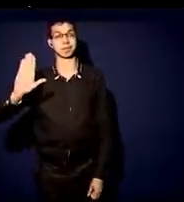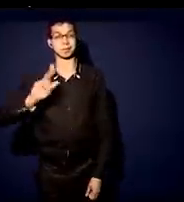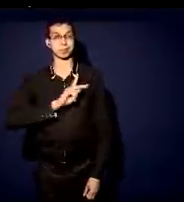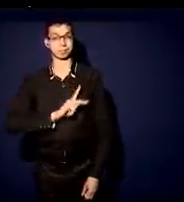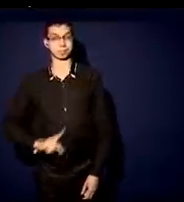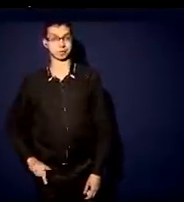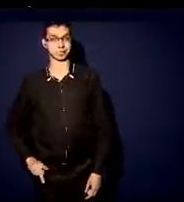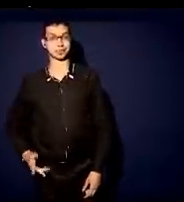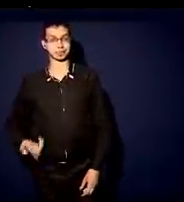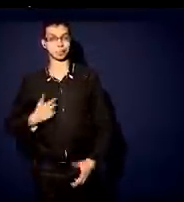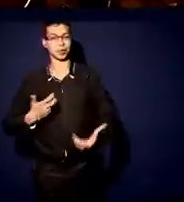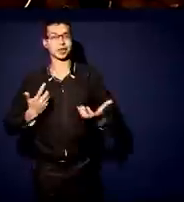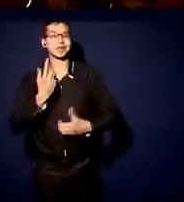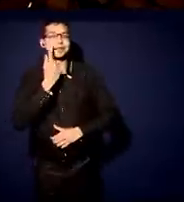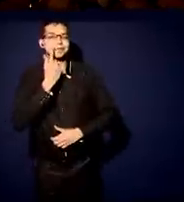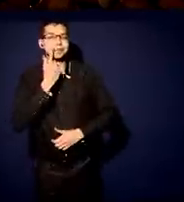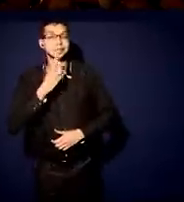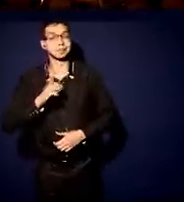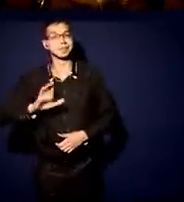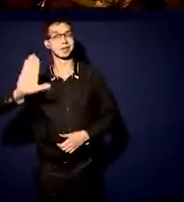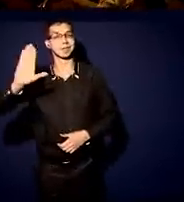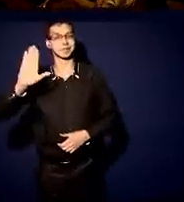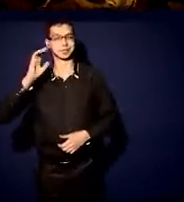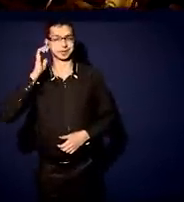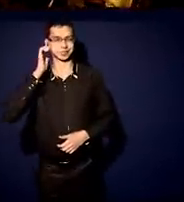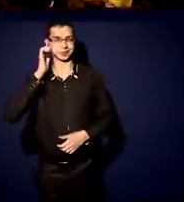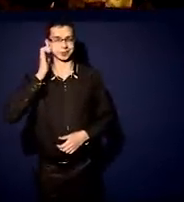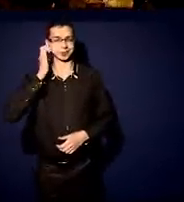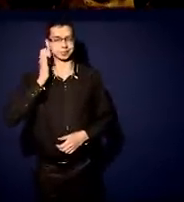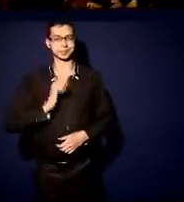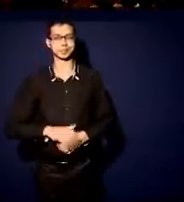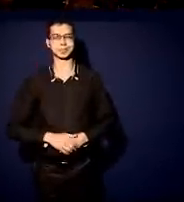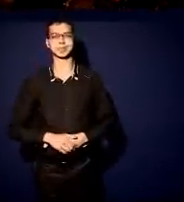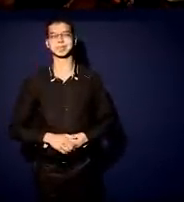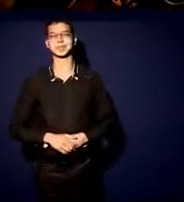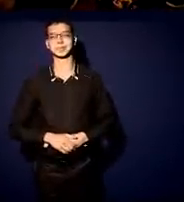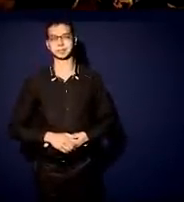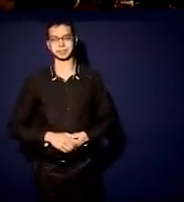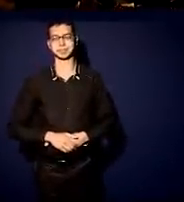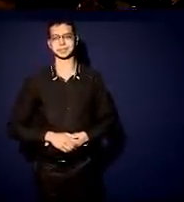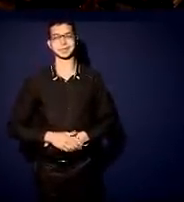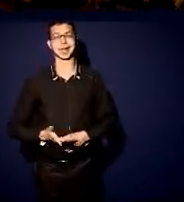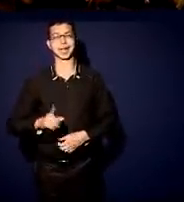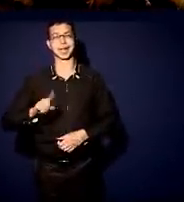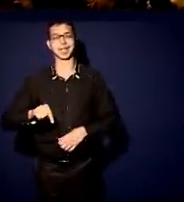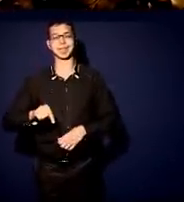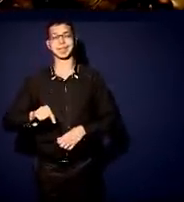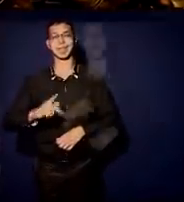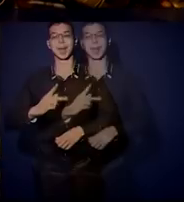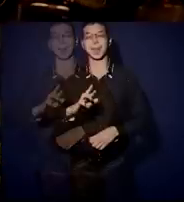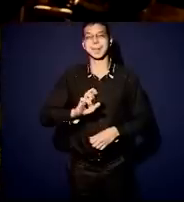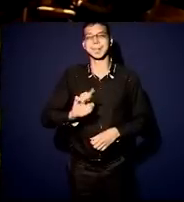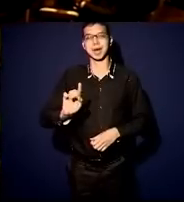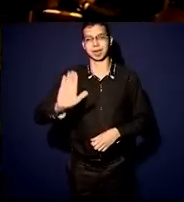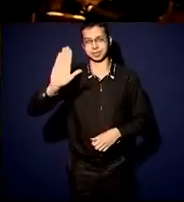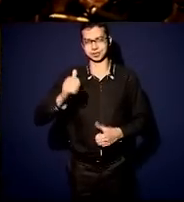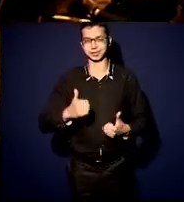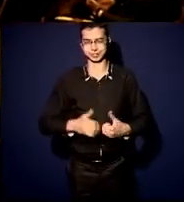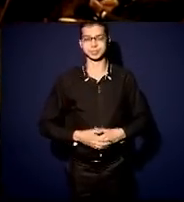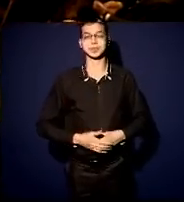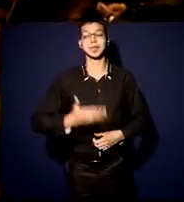pré-candidato. Para mim, já era candidato. Obrigado, Sila. Obrigado, André. Obrigado ao BTG,